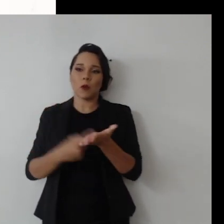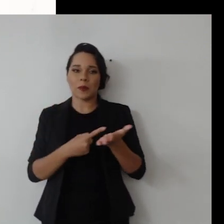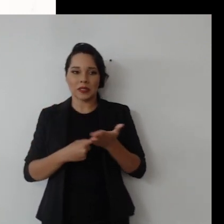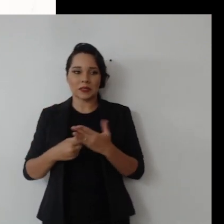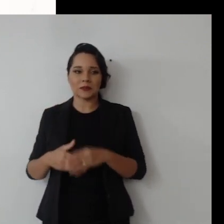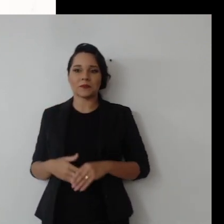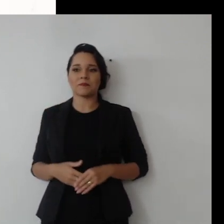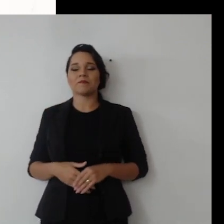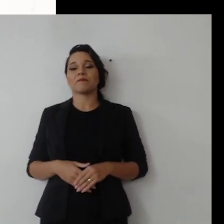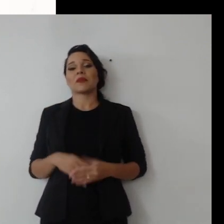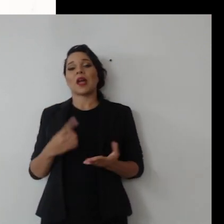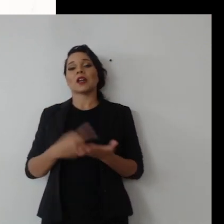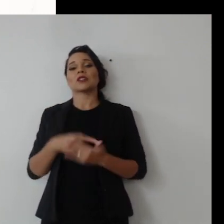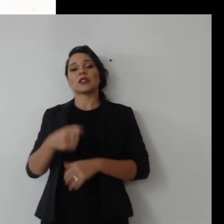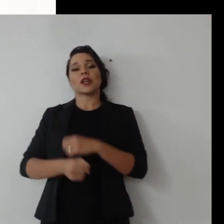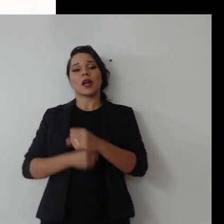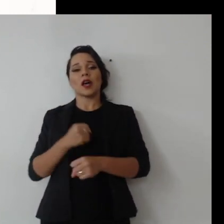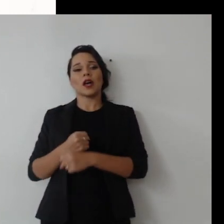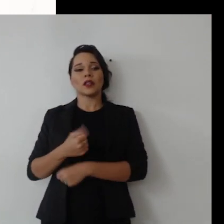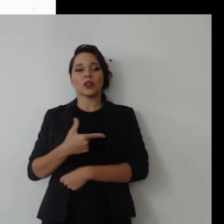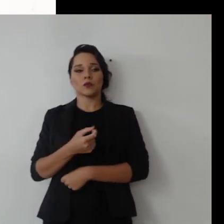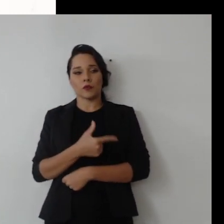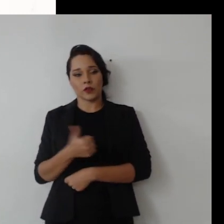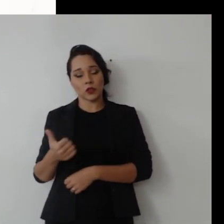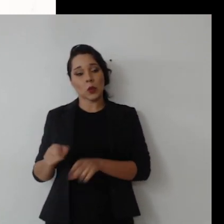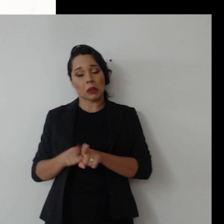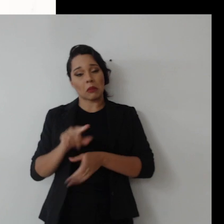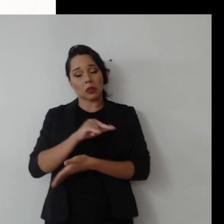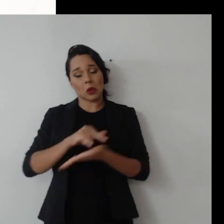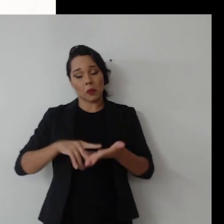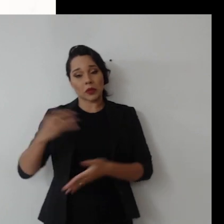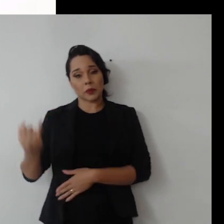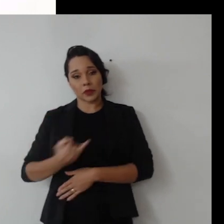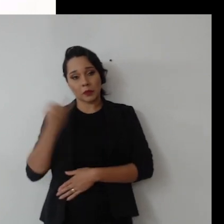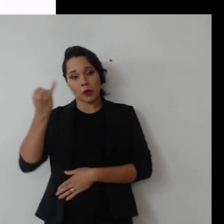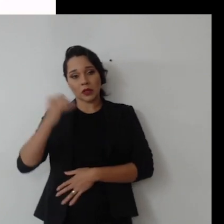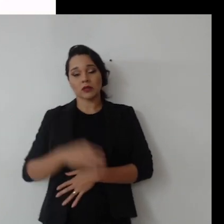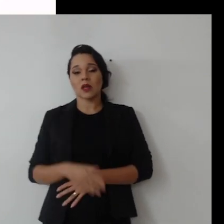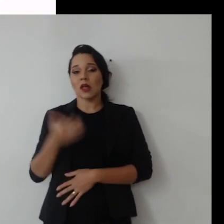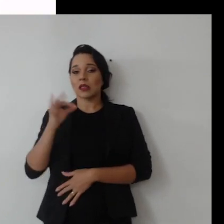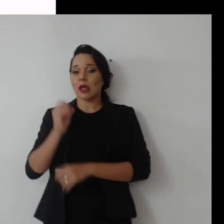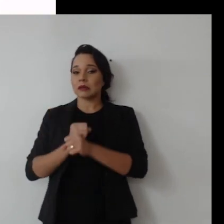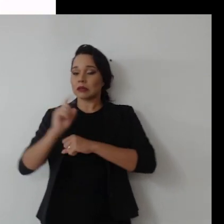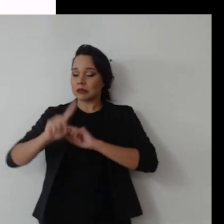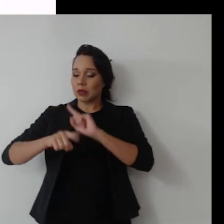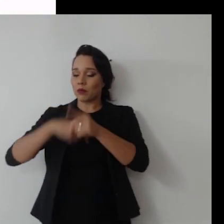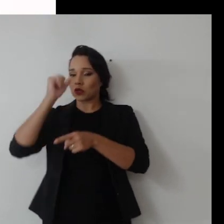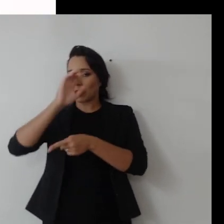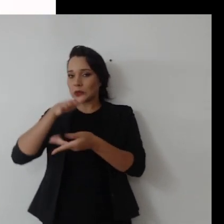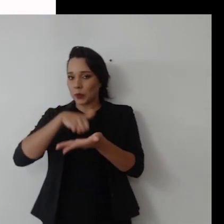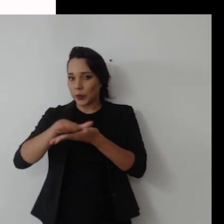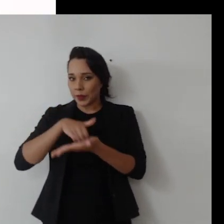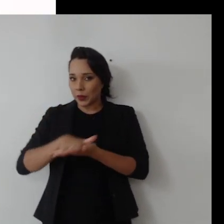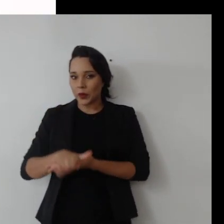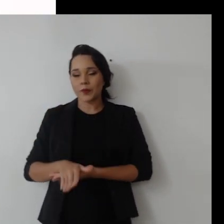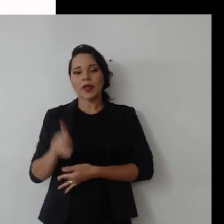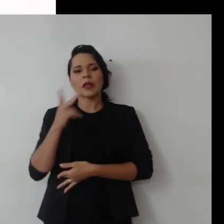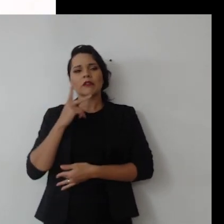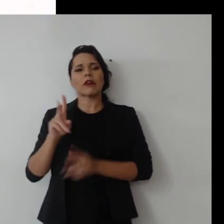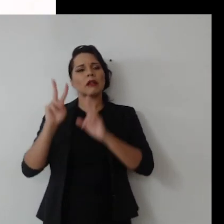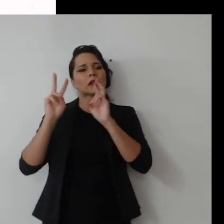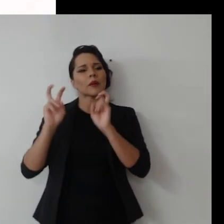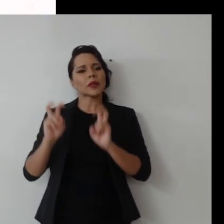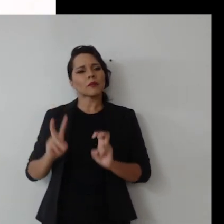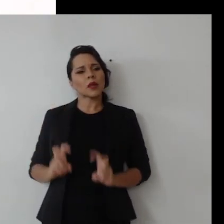pactuações. A Agenda 21 também, que é um documento muito importante, que 10 anos depois o Brasil publicou a sua, que trata